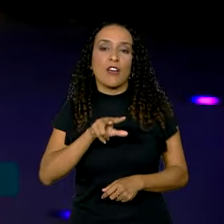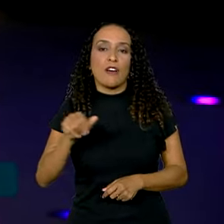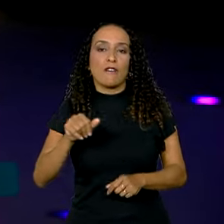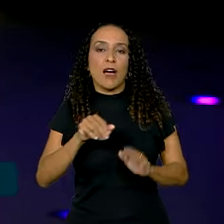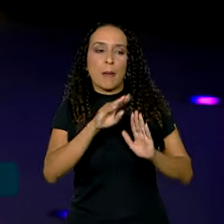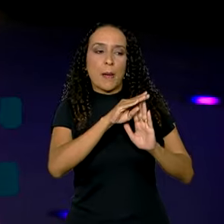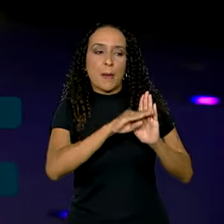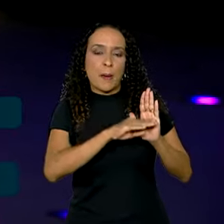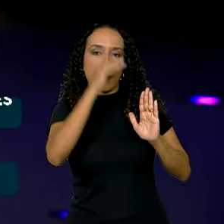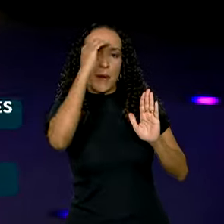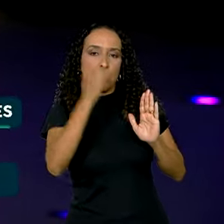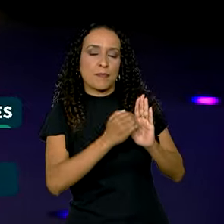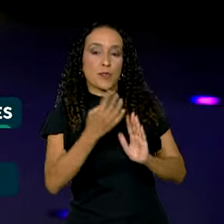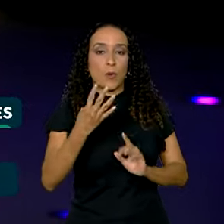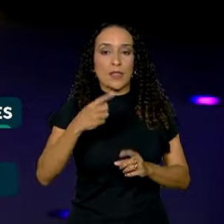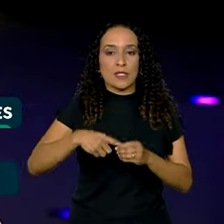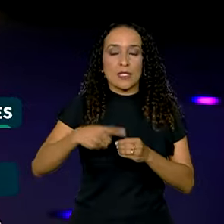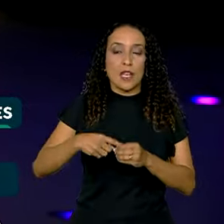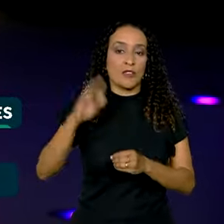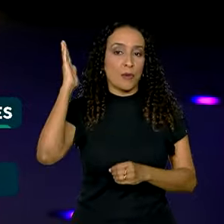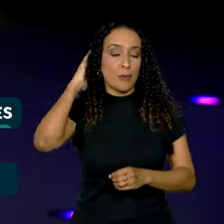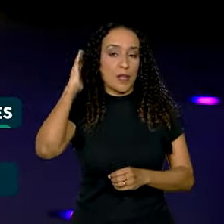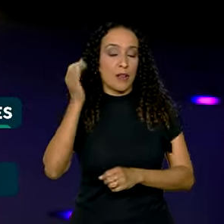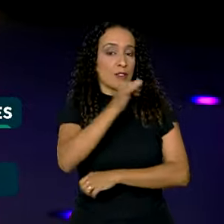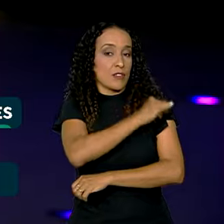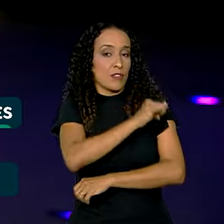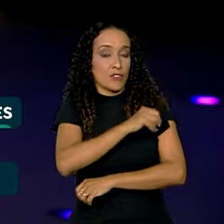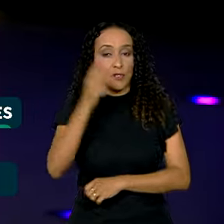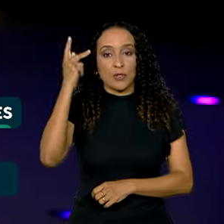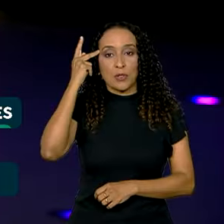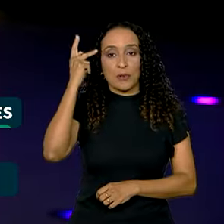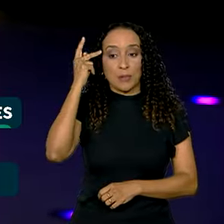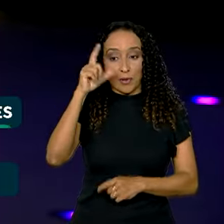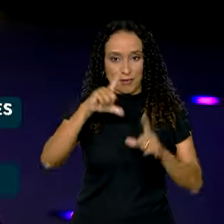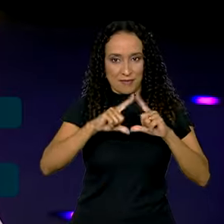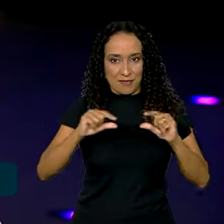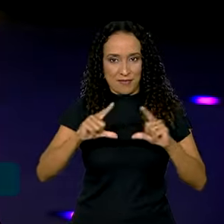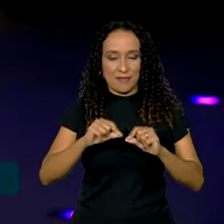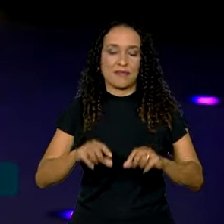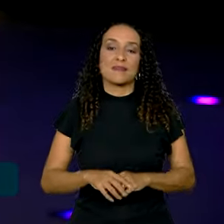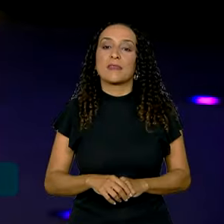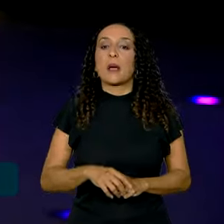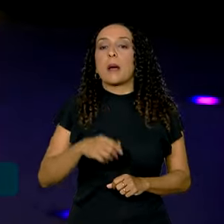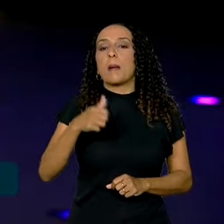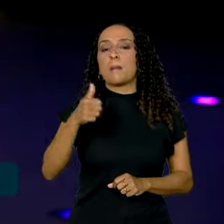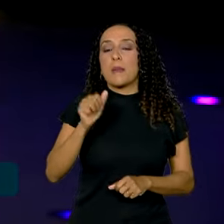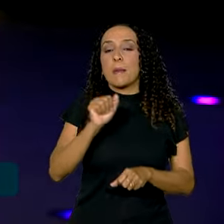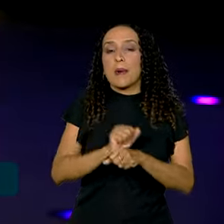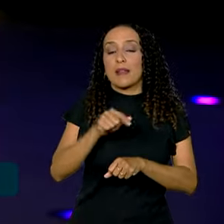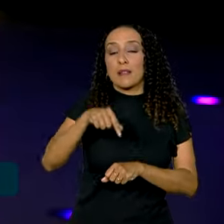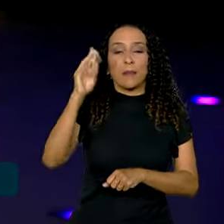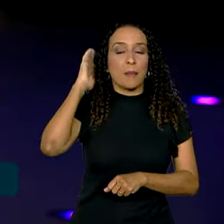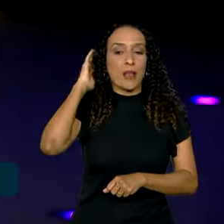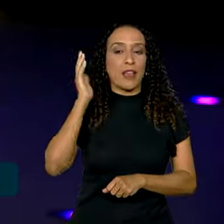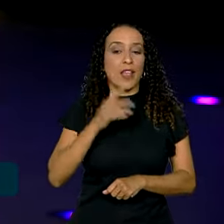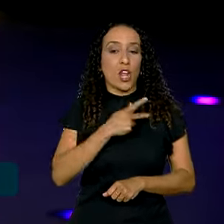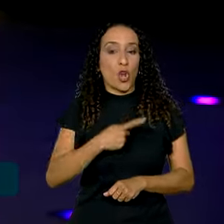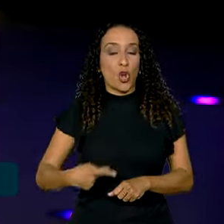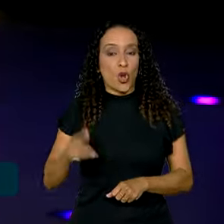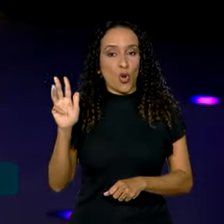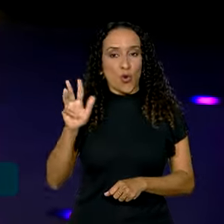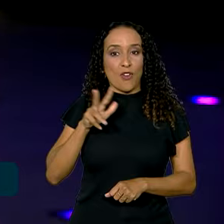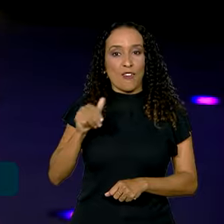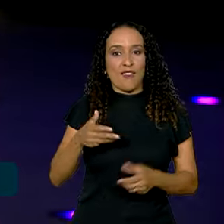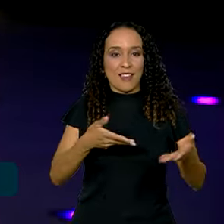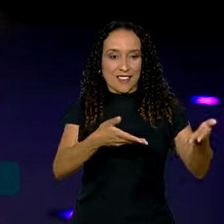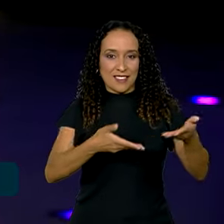cumprir a agenda em quatro cidades, Belém, Rio de Janeiro, São Paulo e Brasília. E na primeira parada em Belém, Lula vai recepcionar